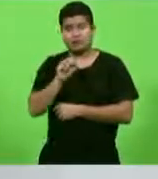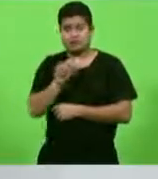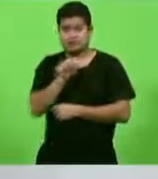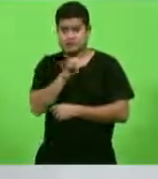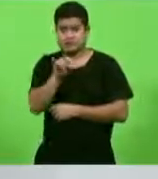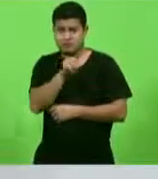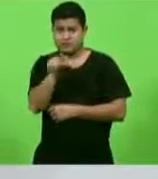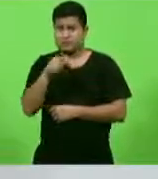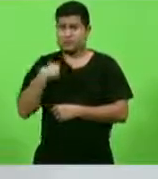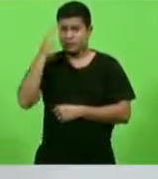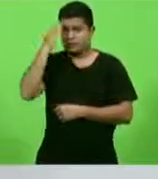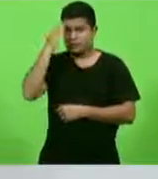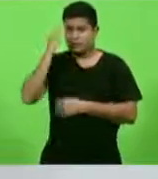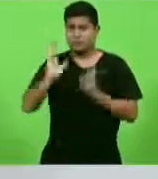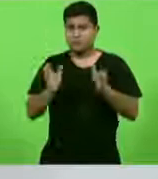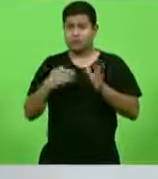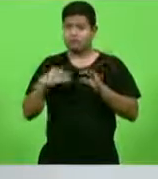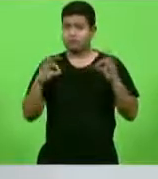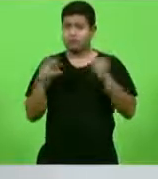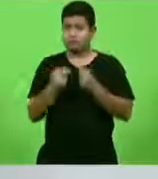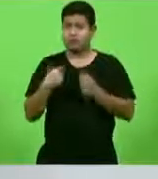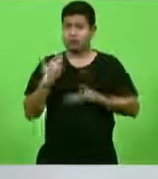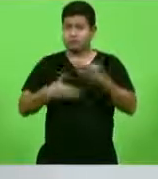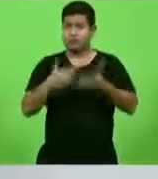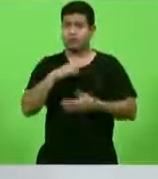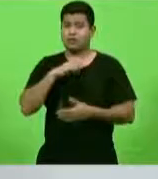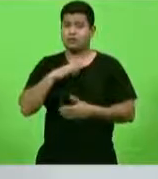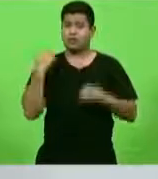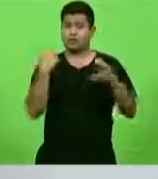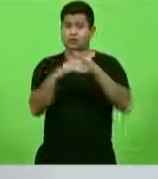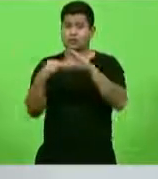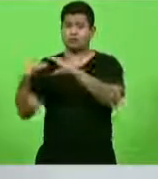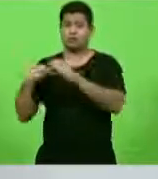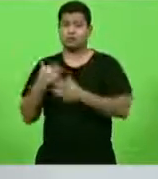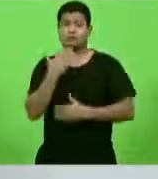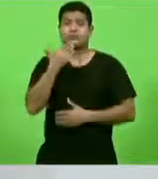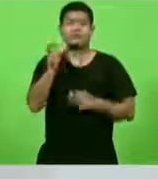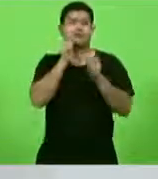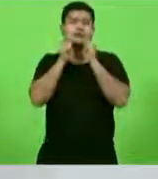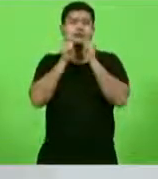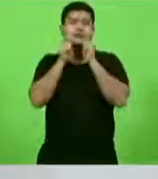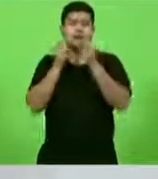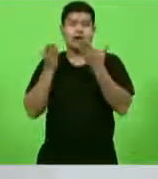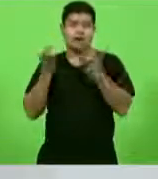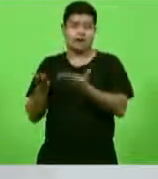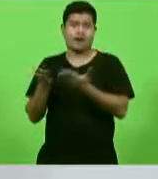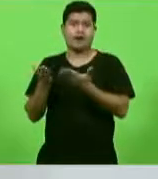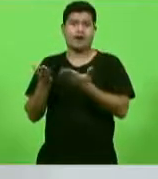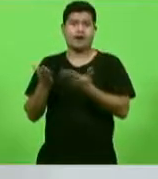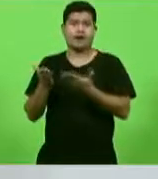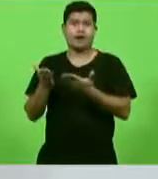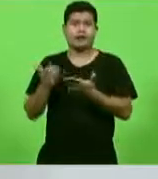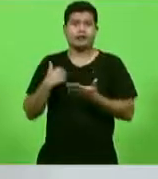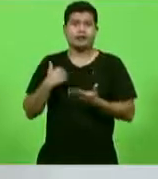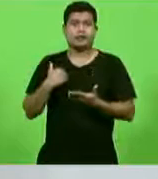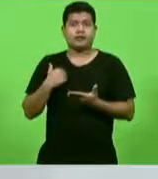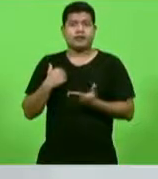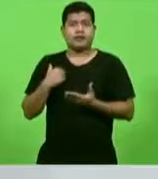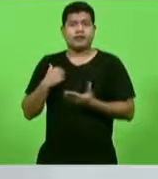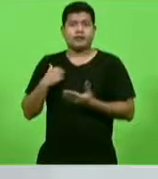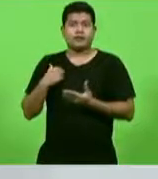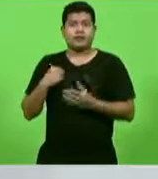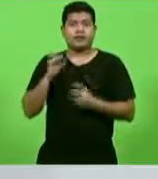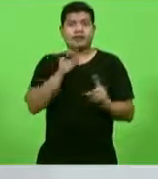conhecimento, mas todos estarão recebendo, eu quero pedir para a assessoria fazer com que chegue até os